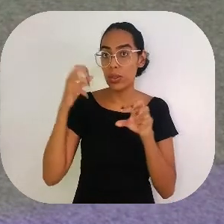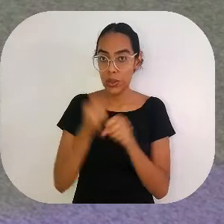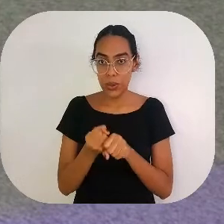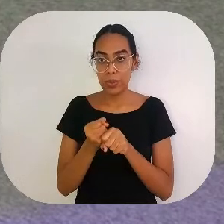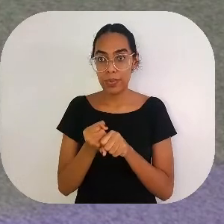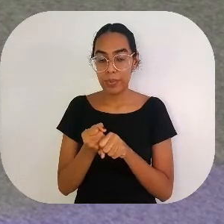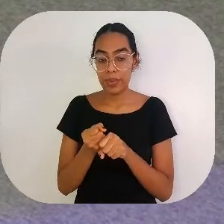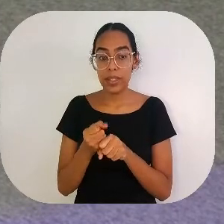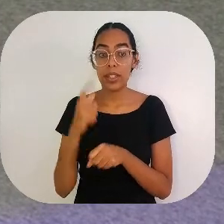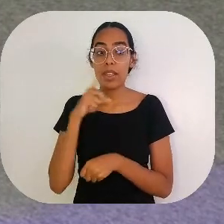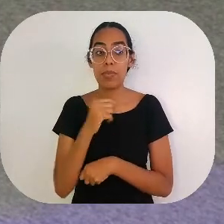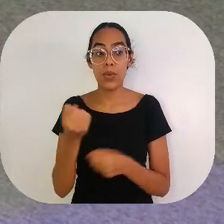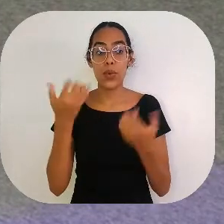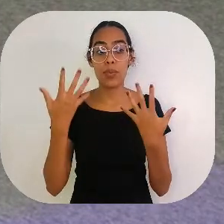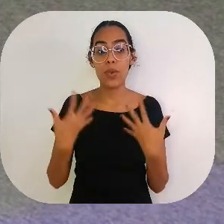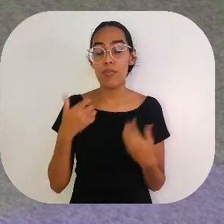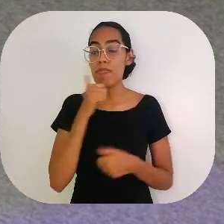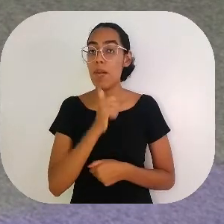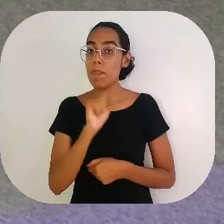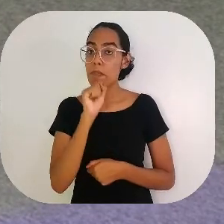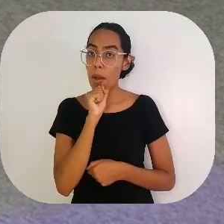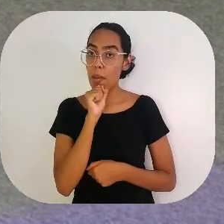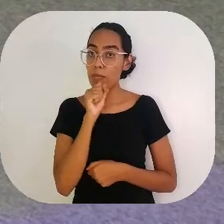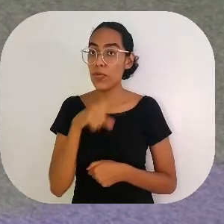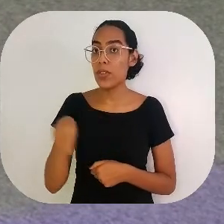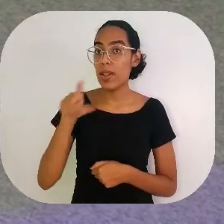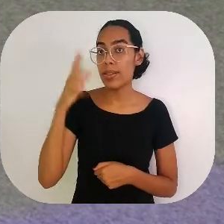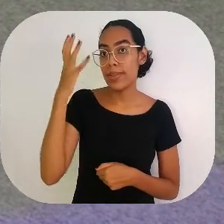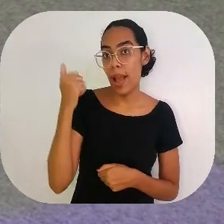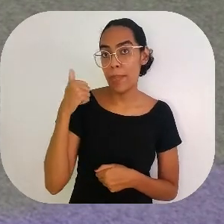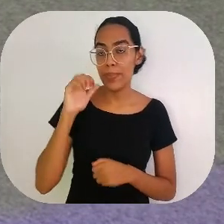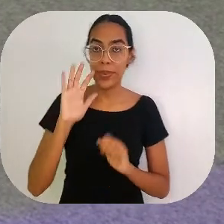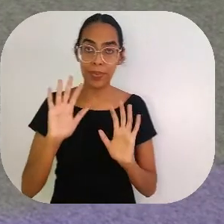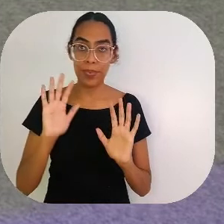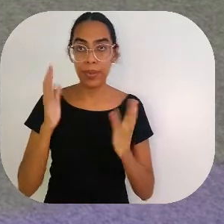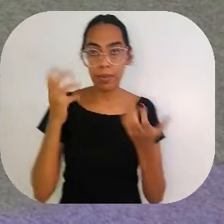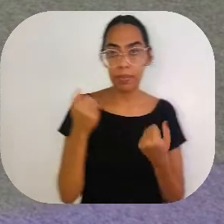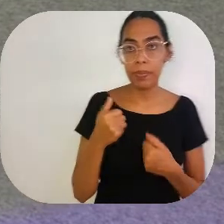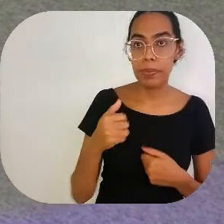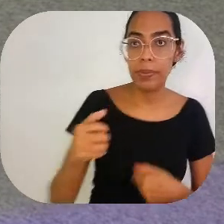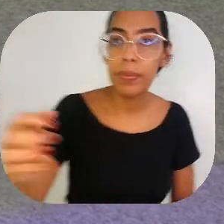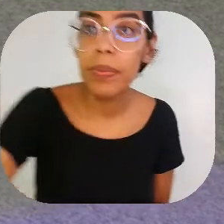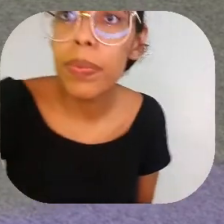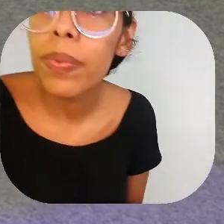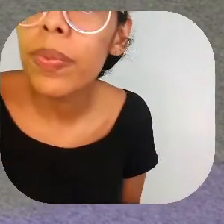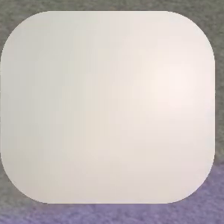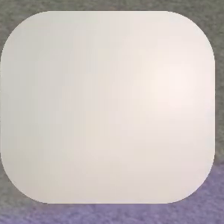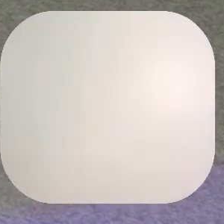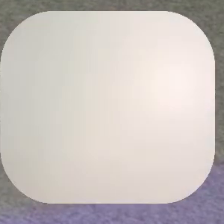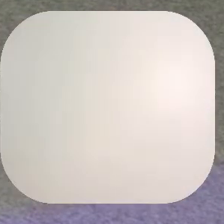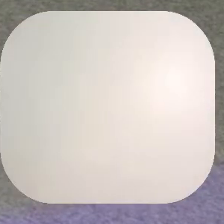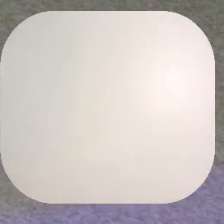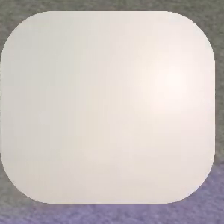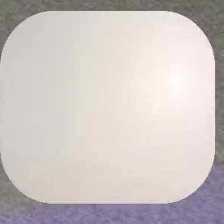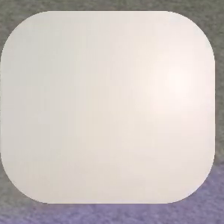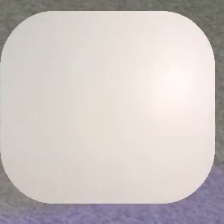que está morto me lembrou uma outra história que eu ouvi da minha mãe. Vocês